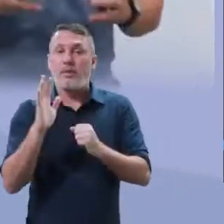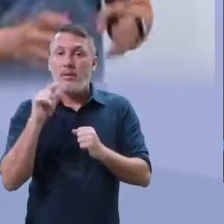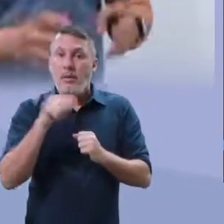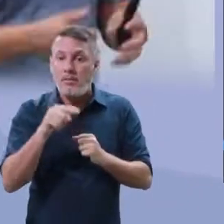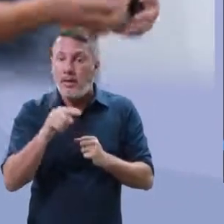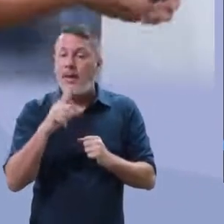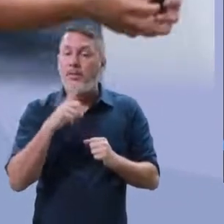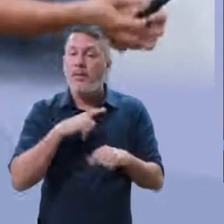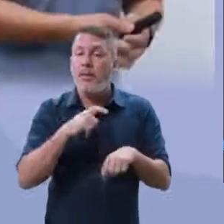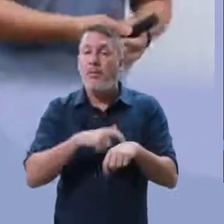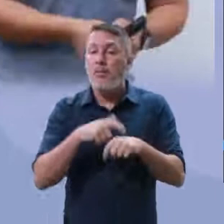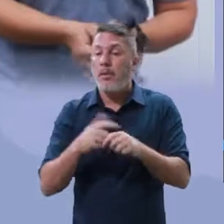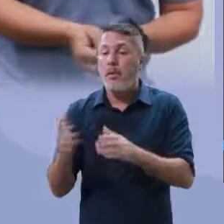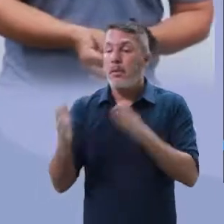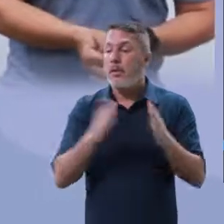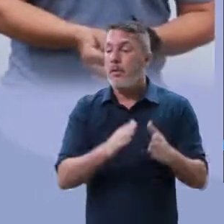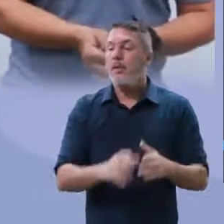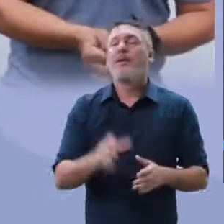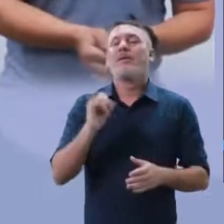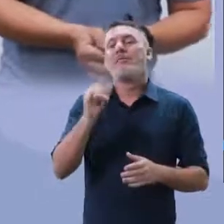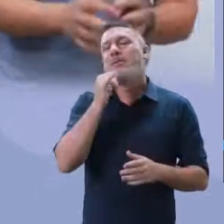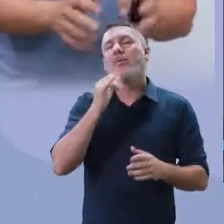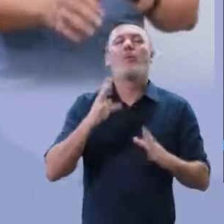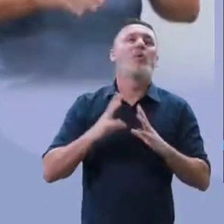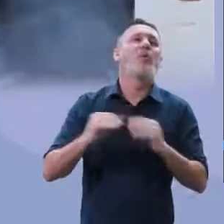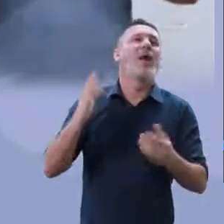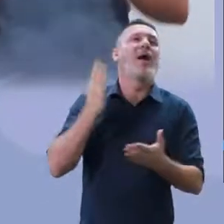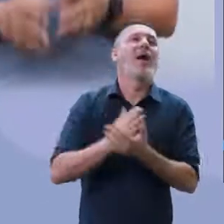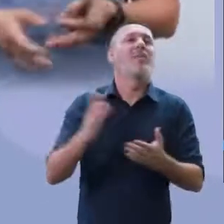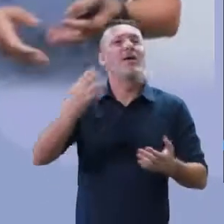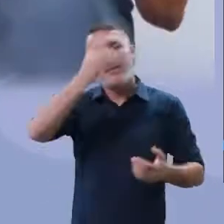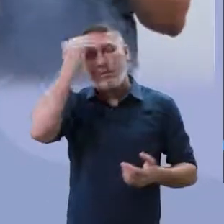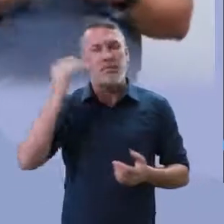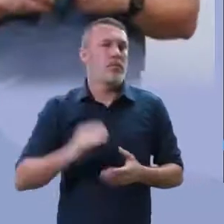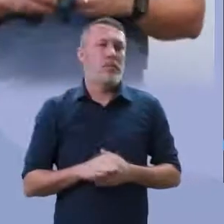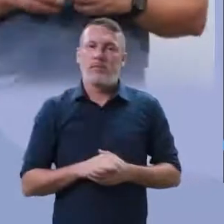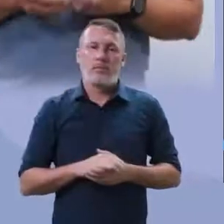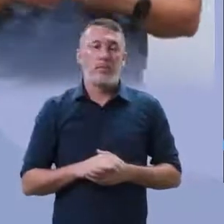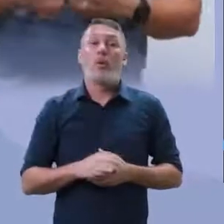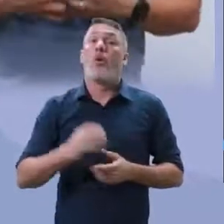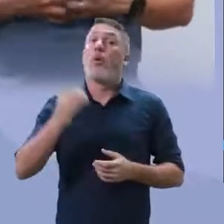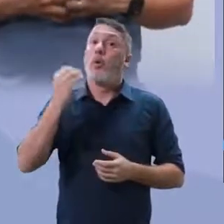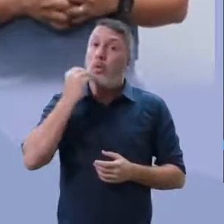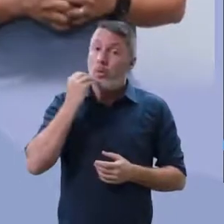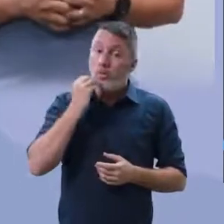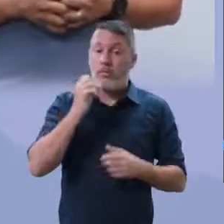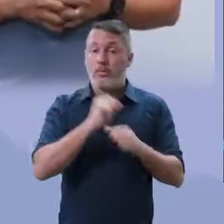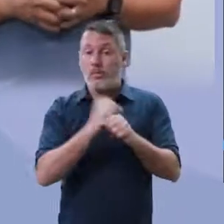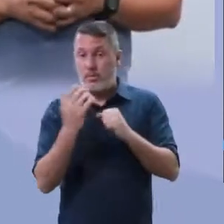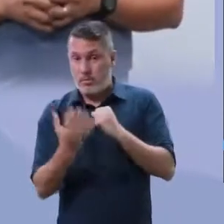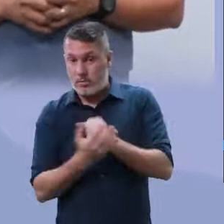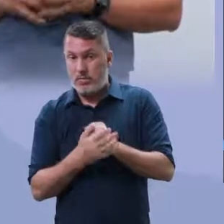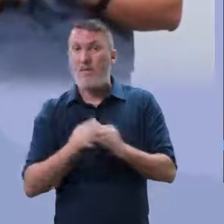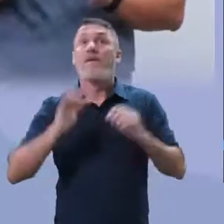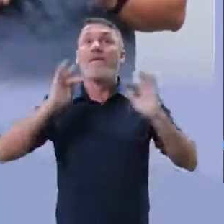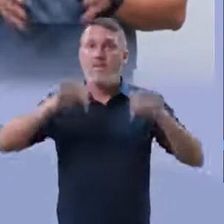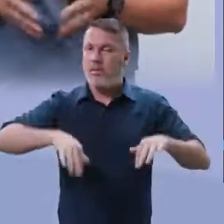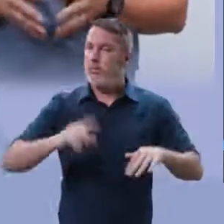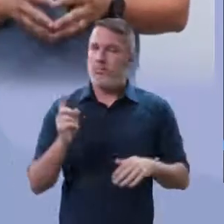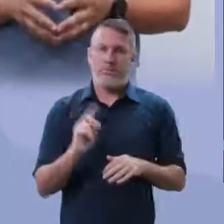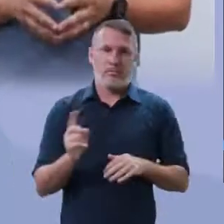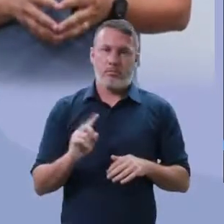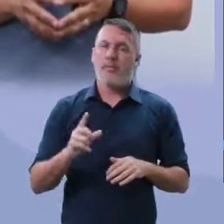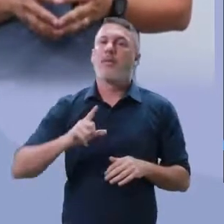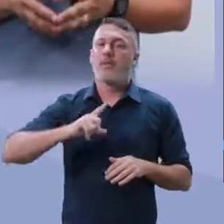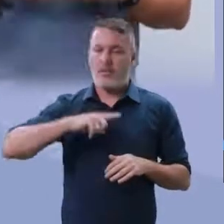Sim, mas eu tenho preocupação apenas naquele momento. Acabou, vamos esquecer. Obviamente, que essa pandemia, o coronavírus, ele não